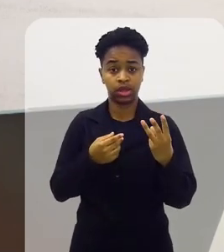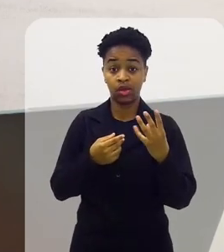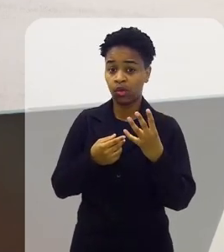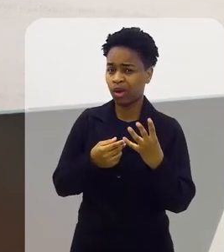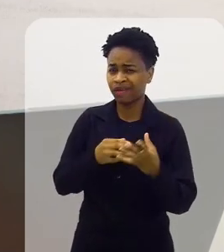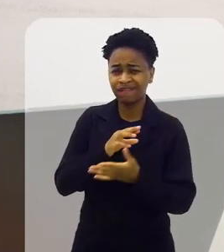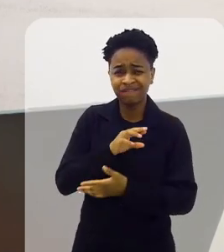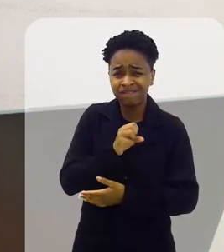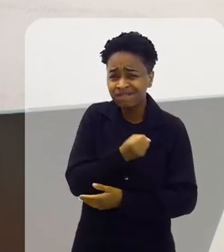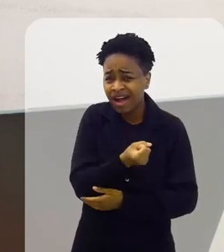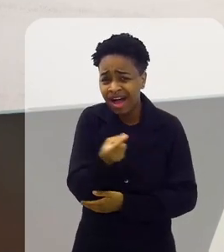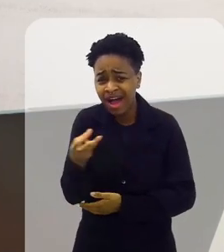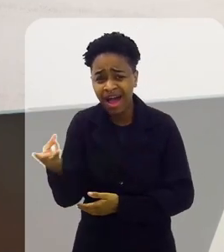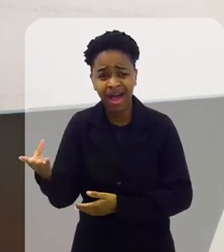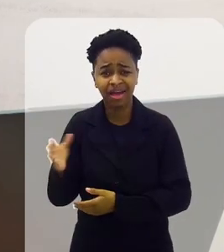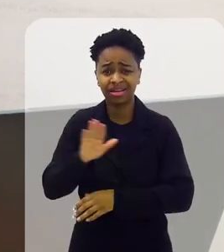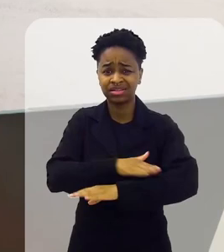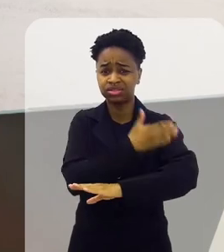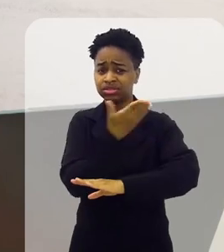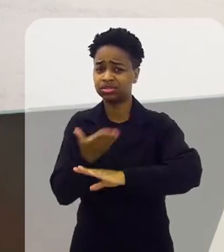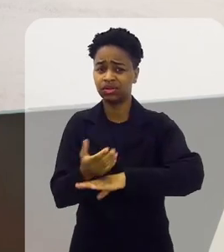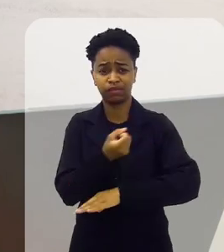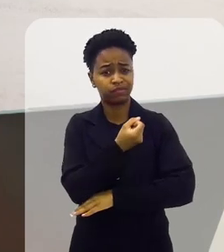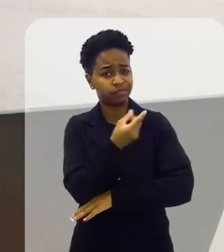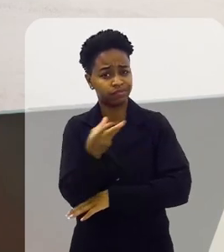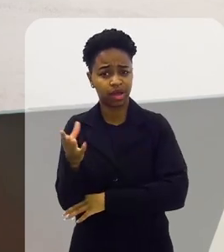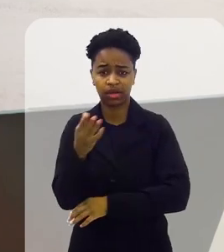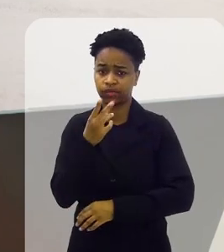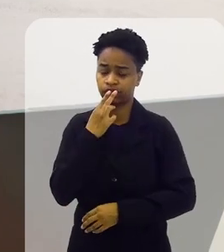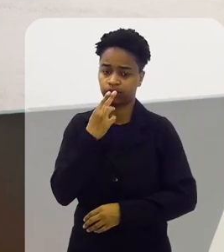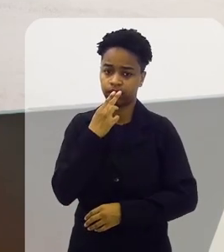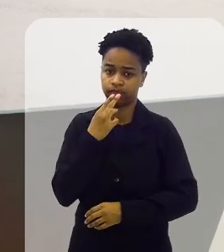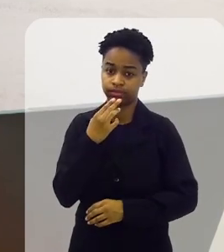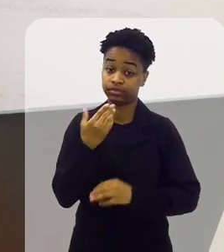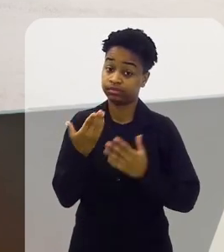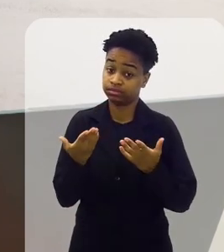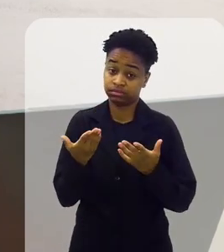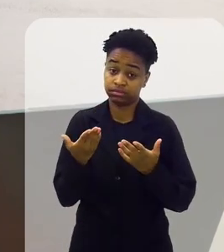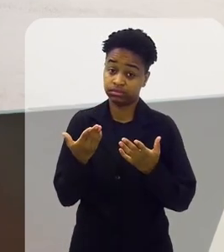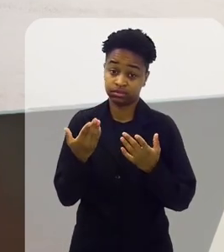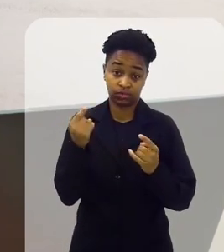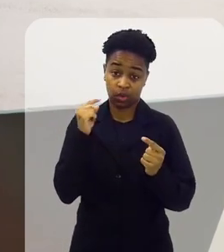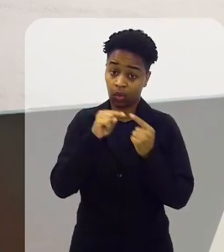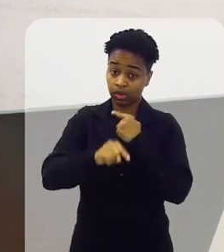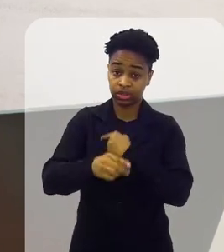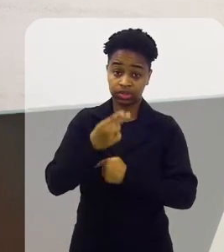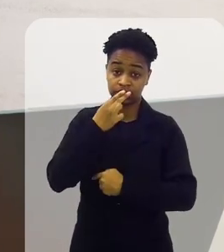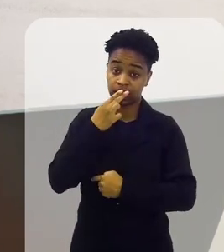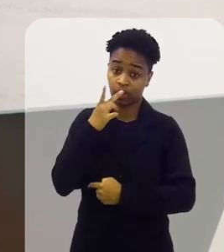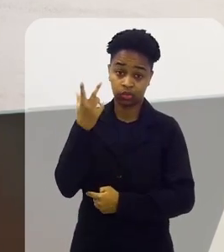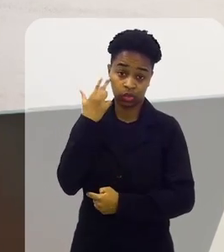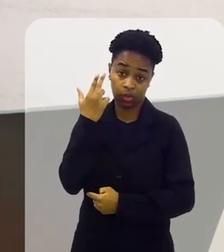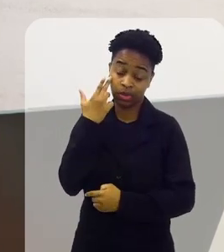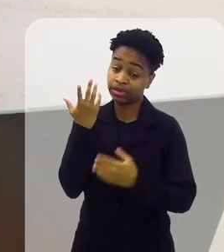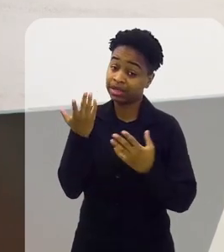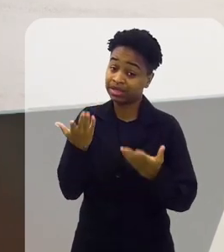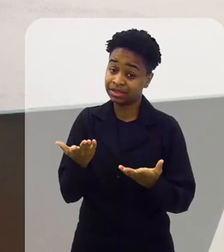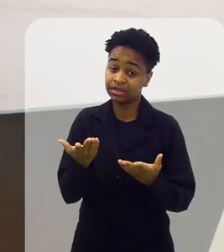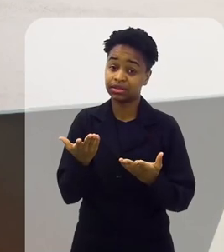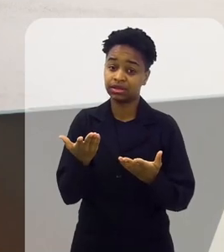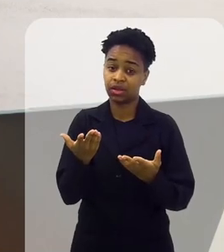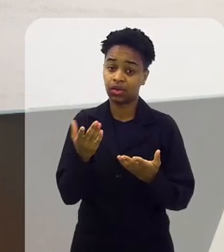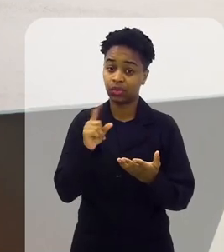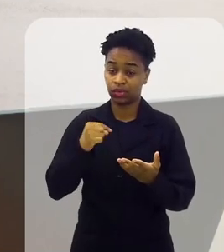três, quatro, várias vezes ao dia o uso daquilo dali. Ao contrário de um cigarro convencional. A chegar ao